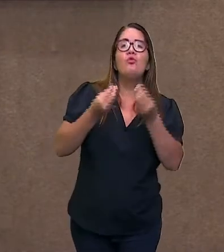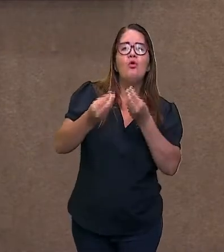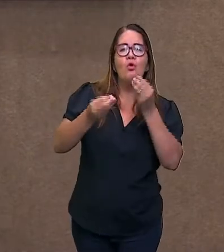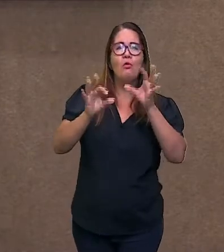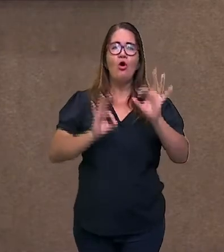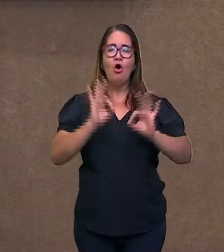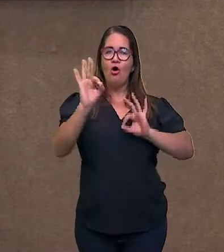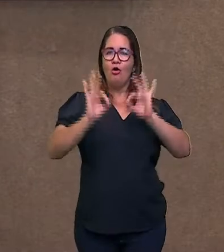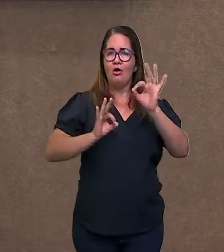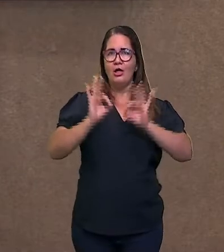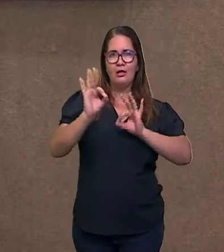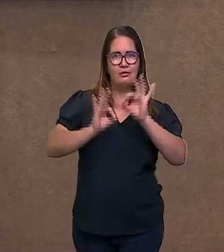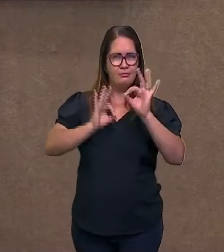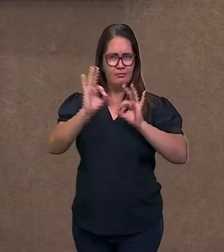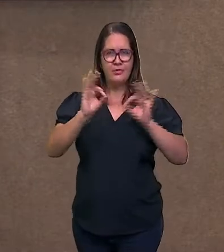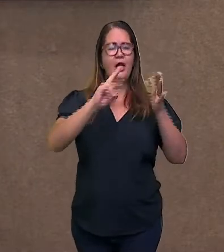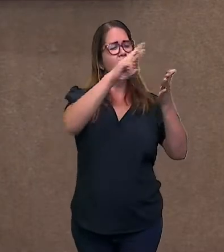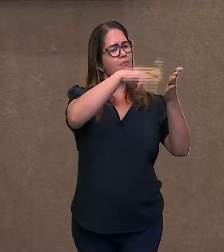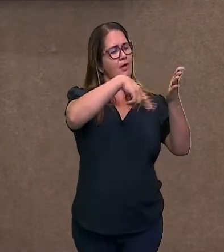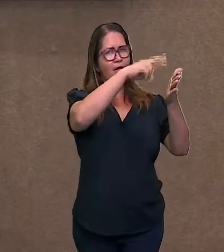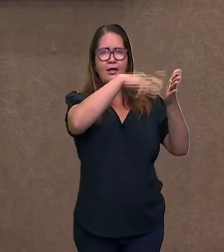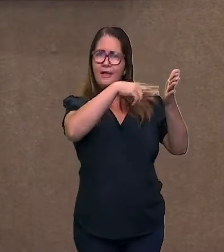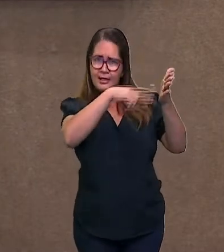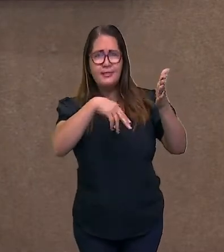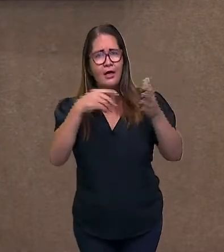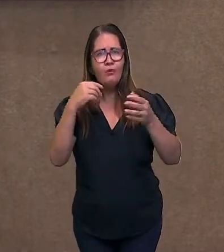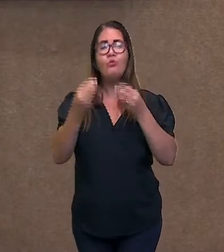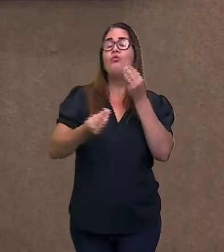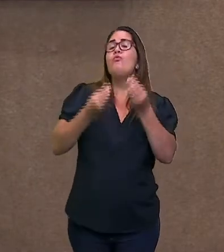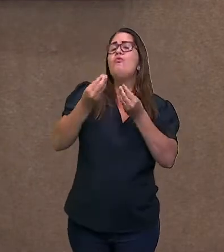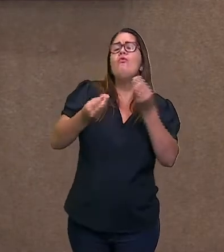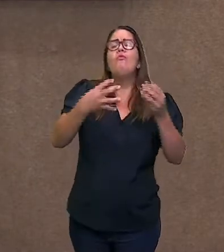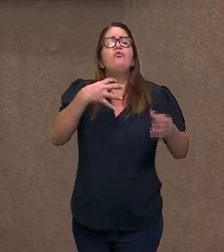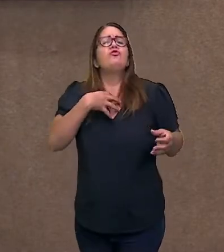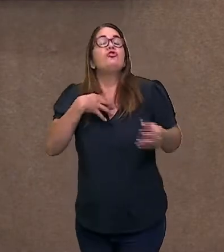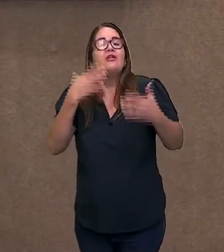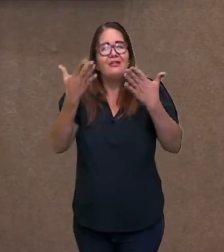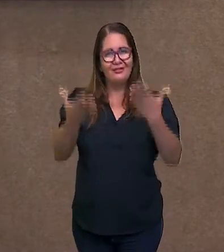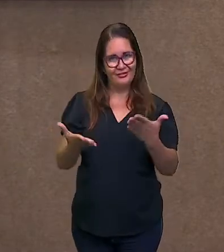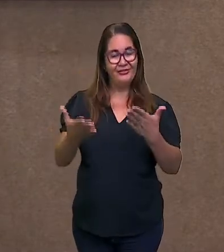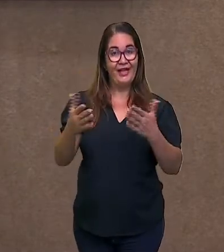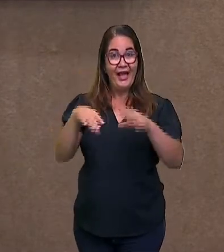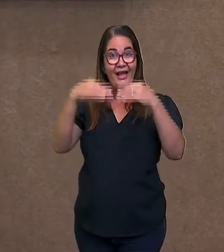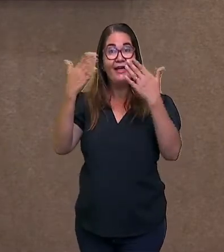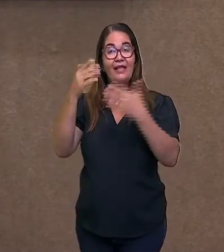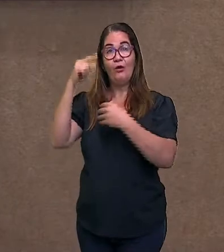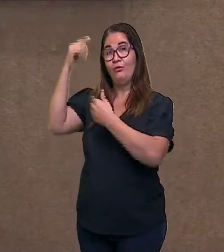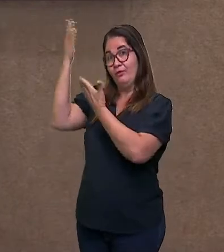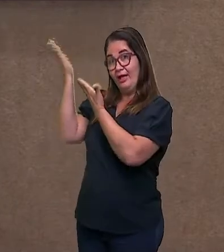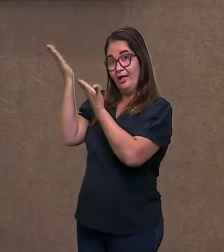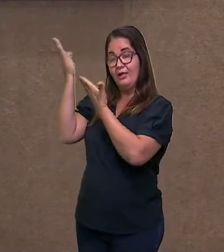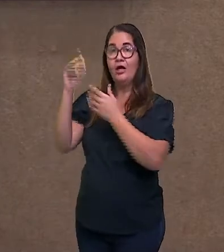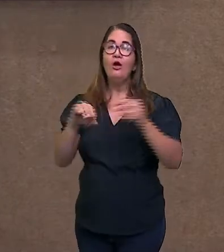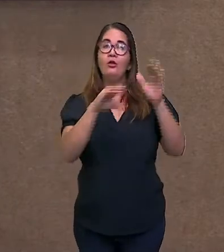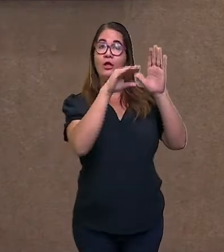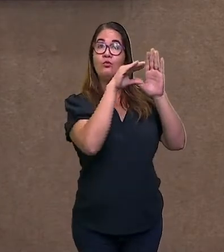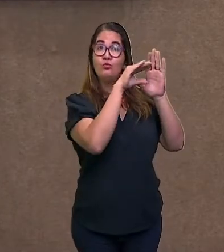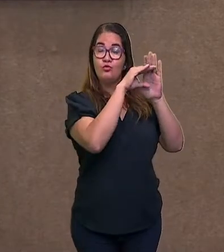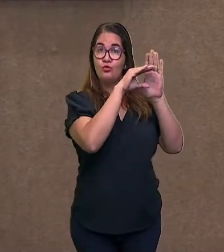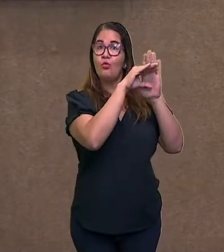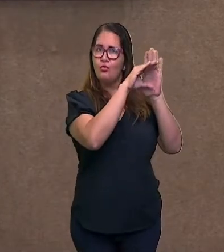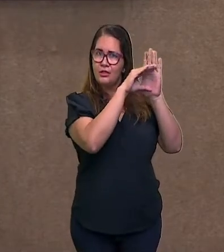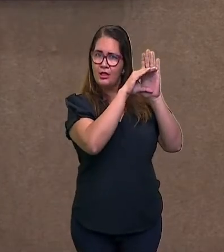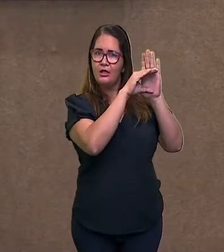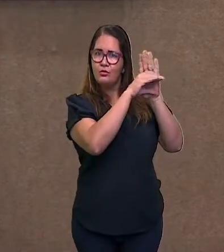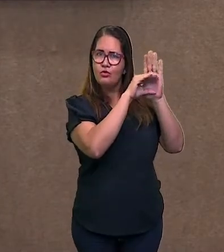coordenação. Só que antes de falar disso, eu vou trazer para vocês conceitos básicos aqui de frase, oração